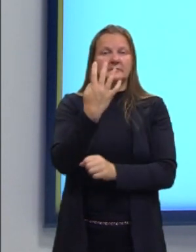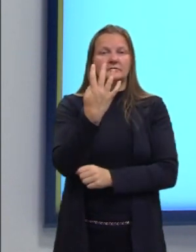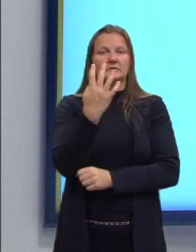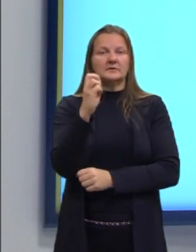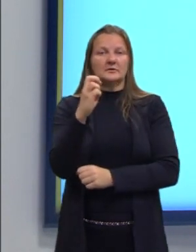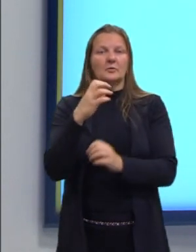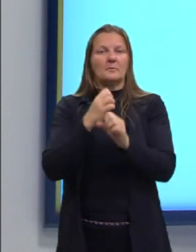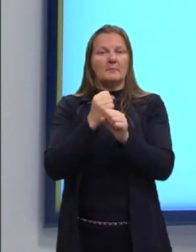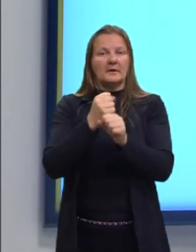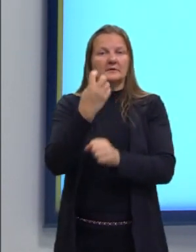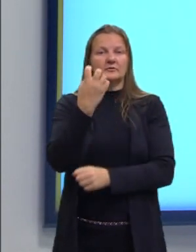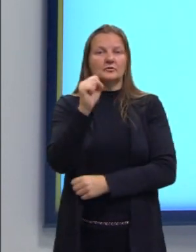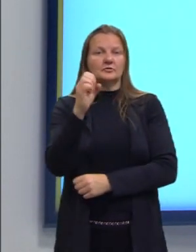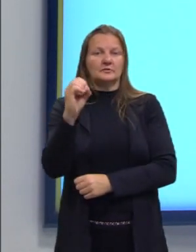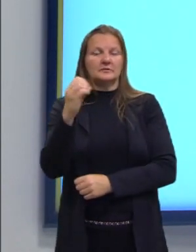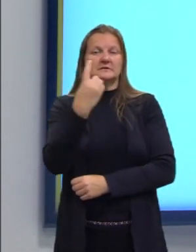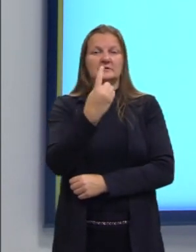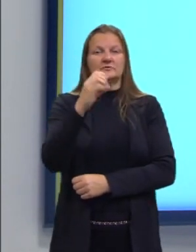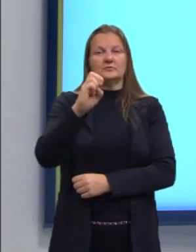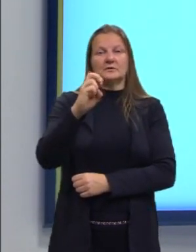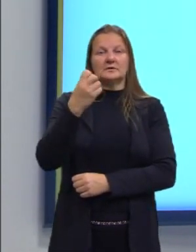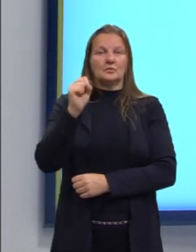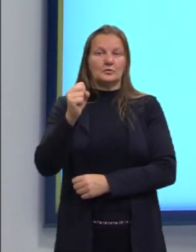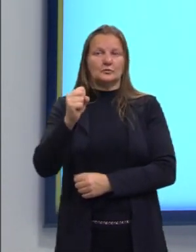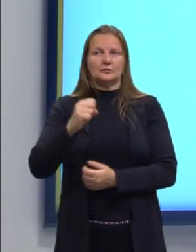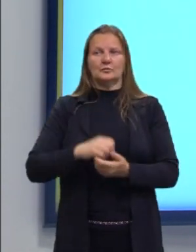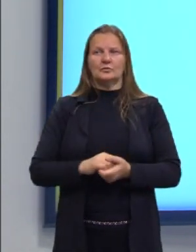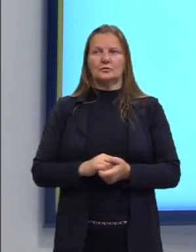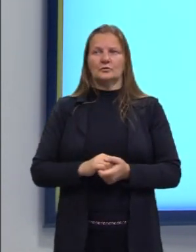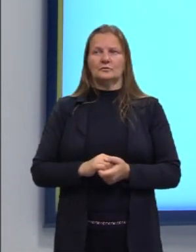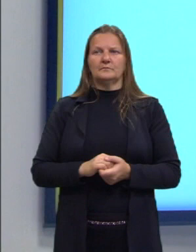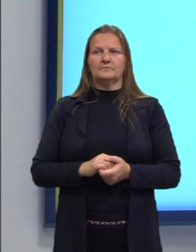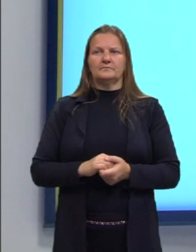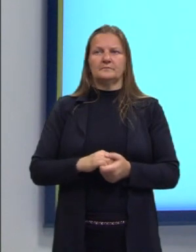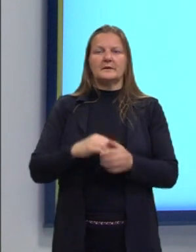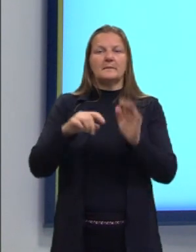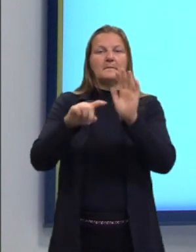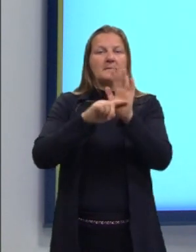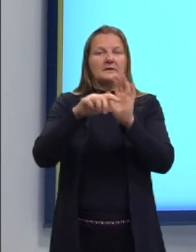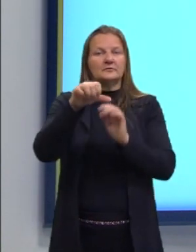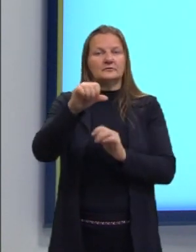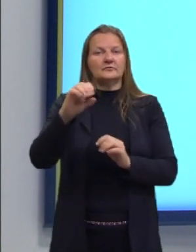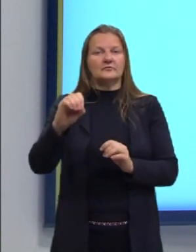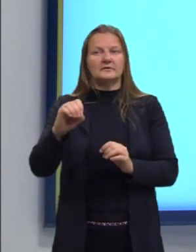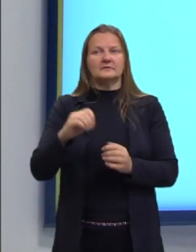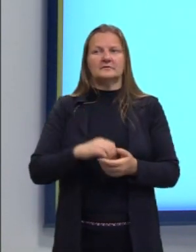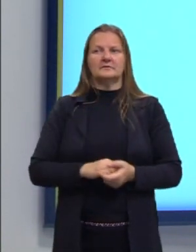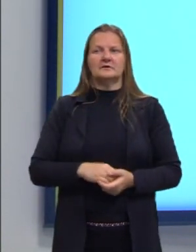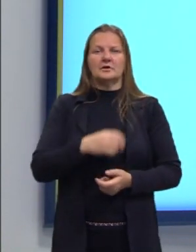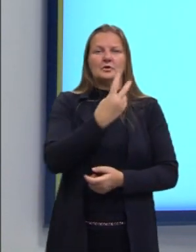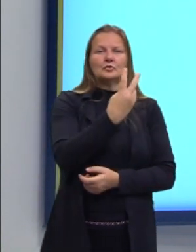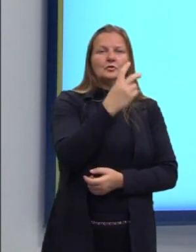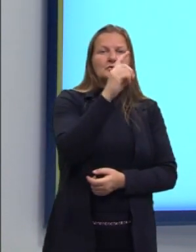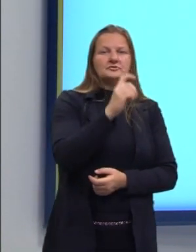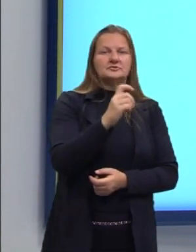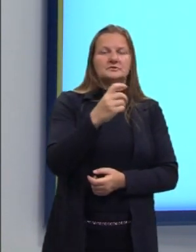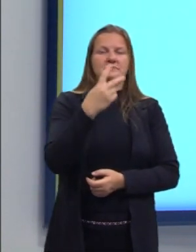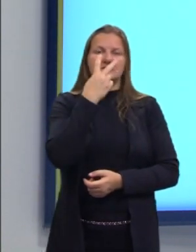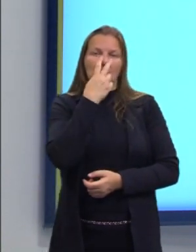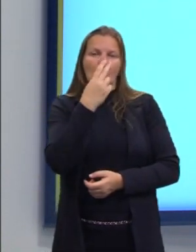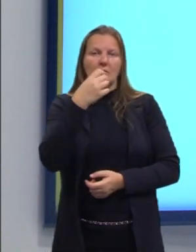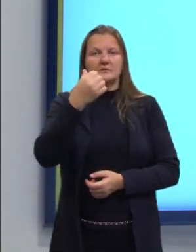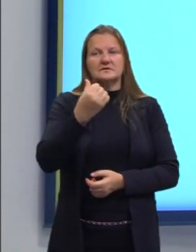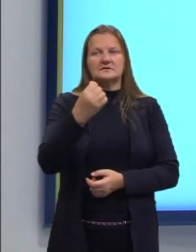daria 158. E aí, nós vamos subtrair 90, e teríamos que 2X é igual a